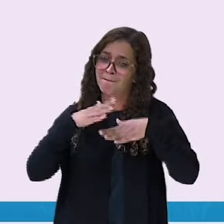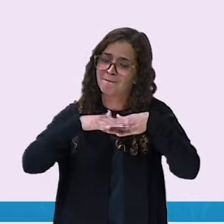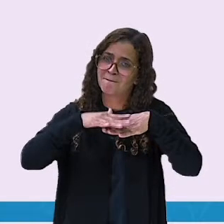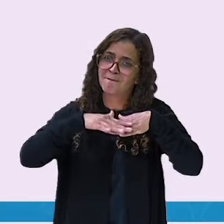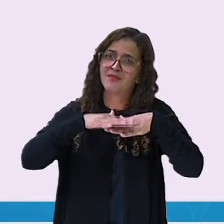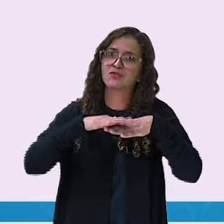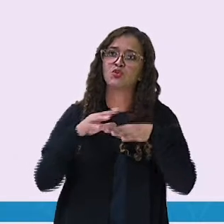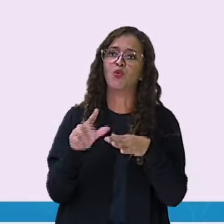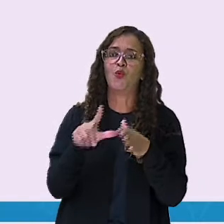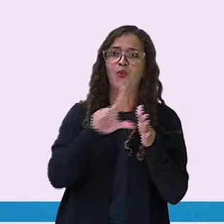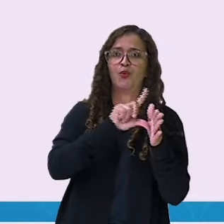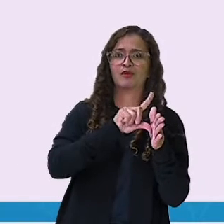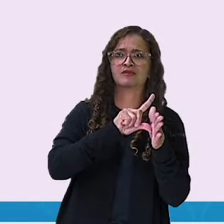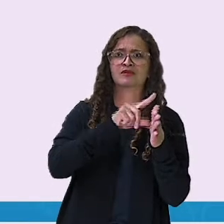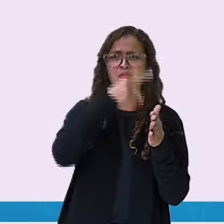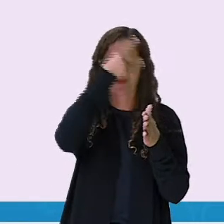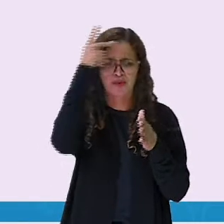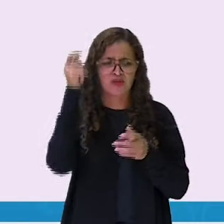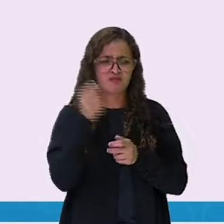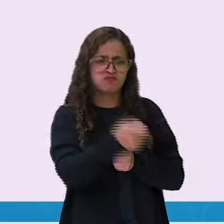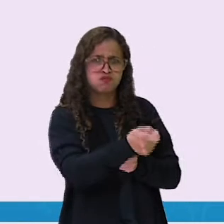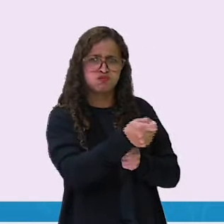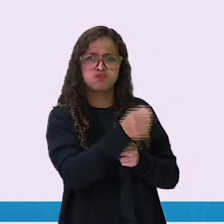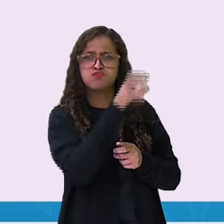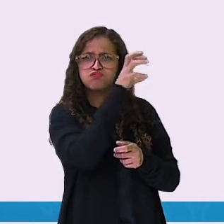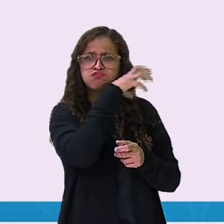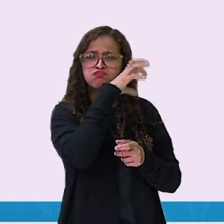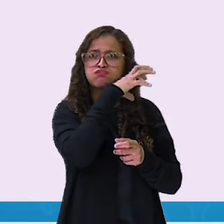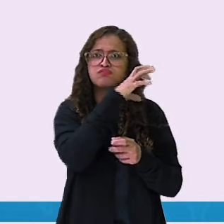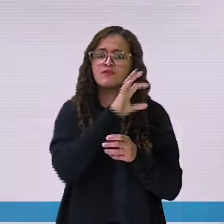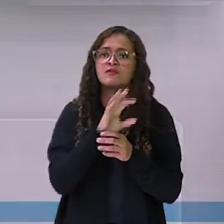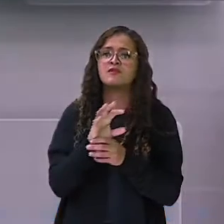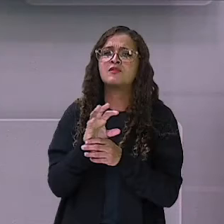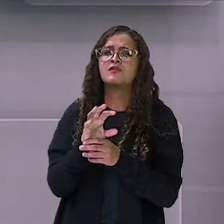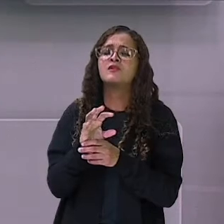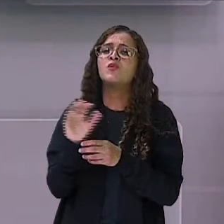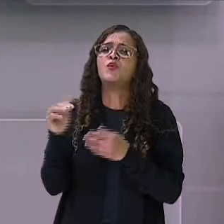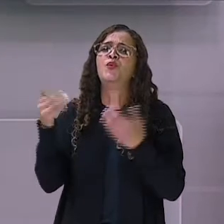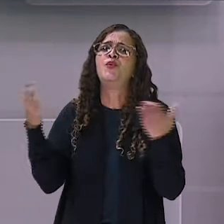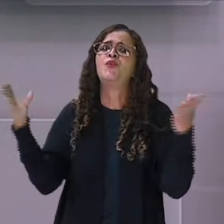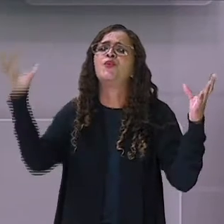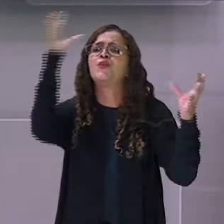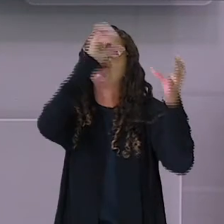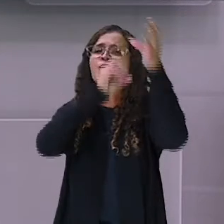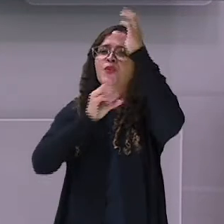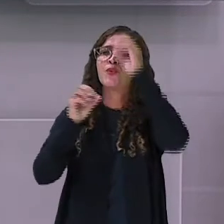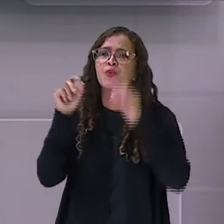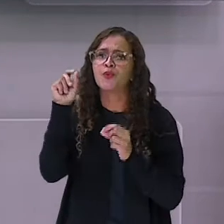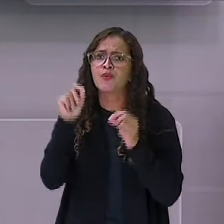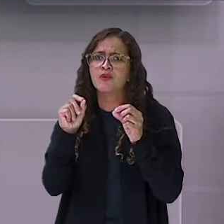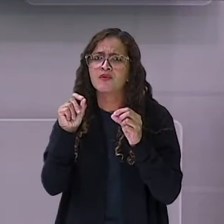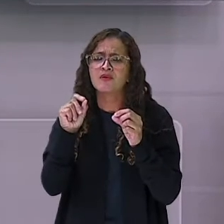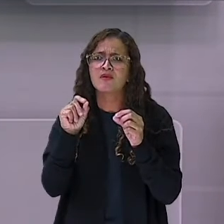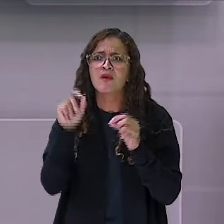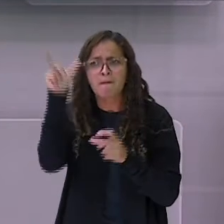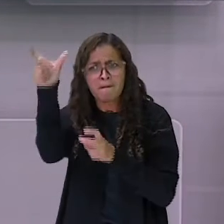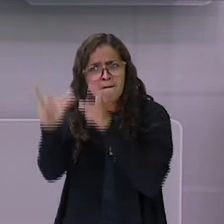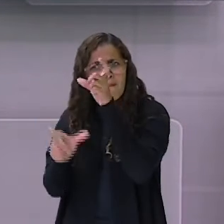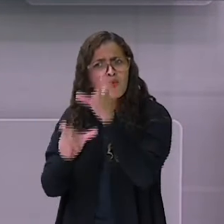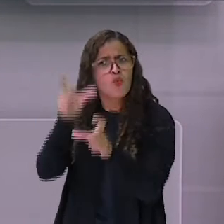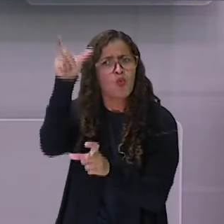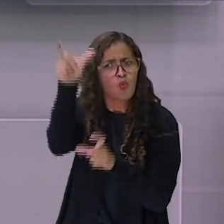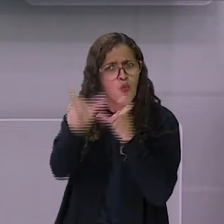pelos caçadores. Sabe o que nós aprendemos com isso? Nós temos que ajudar as pessoas, sim!